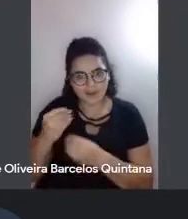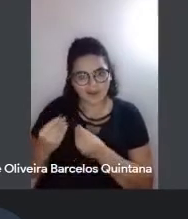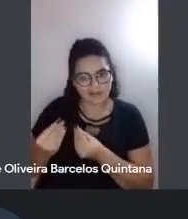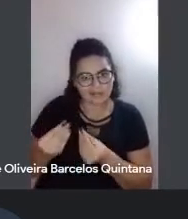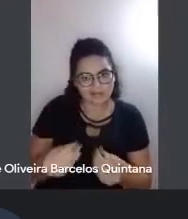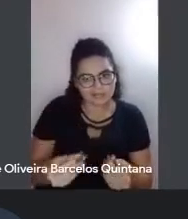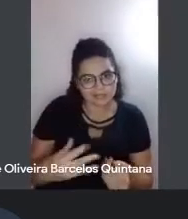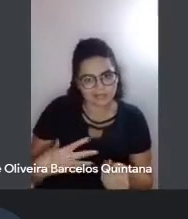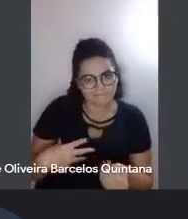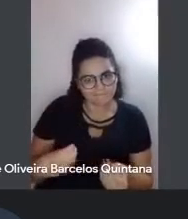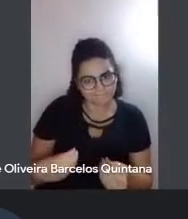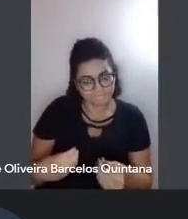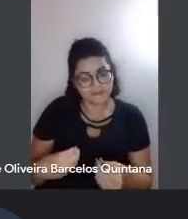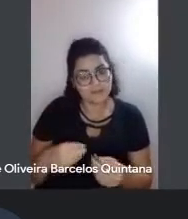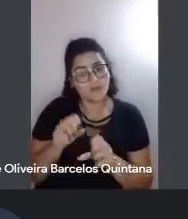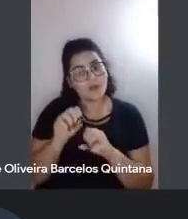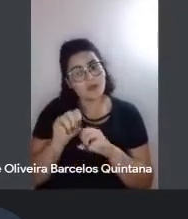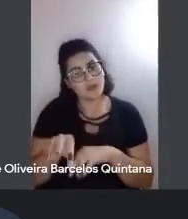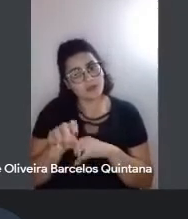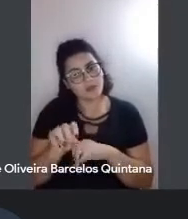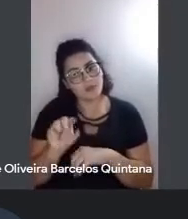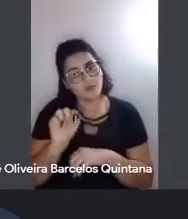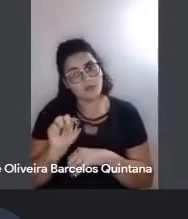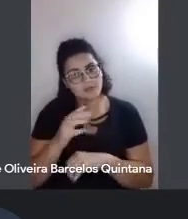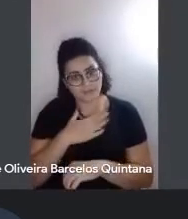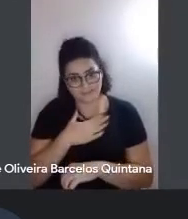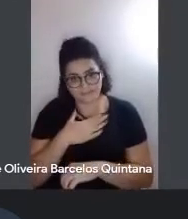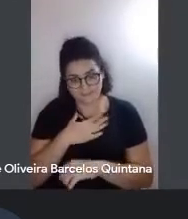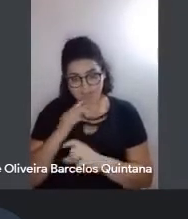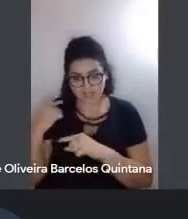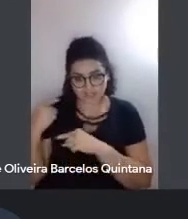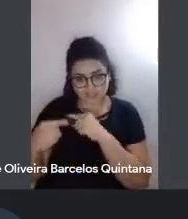Então, tinha muito essa educação, não sei, na minha geração,